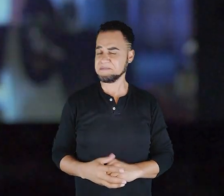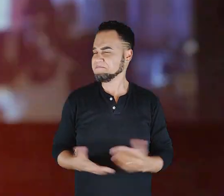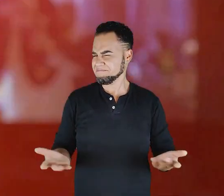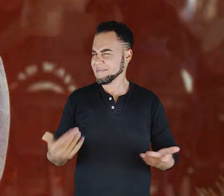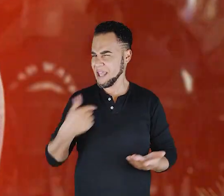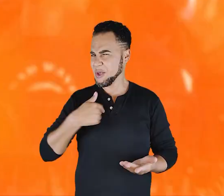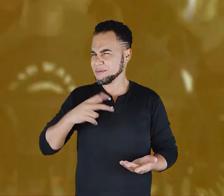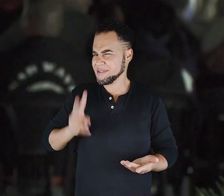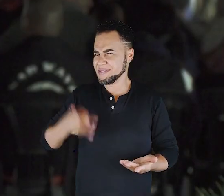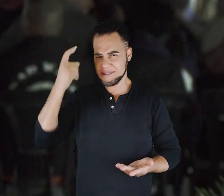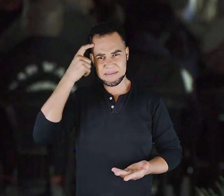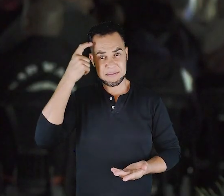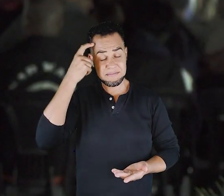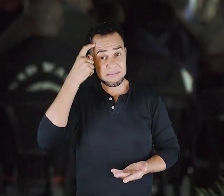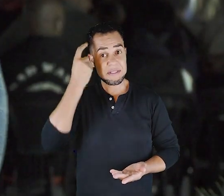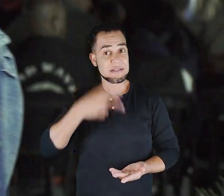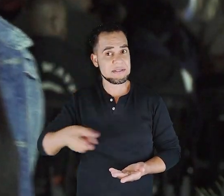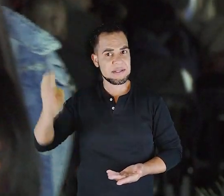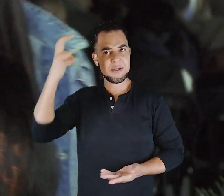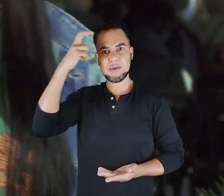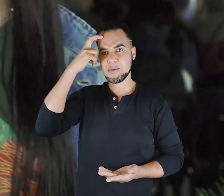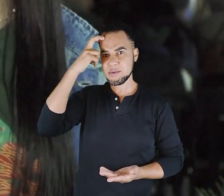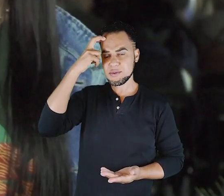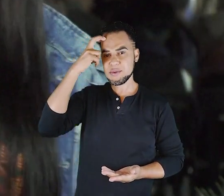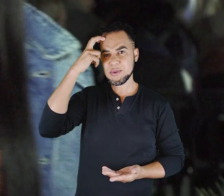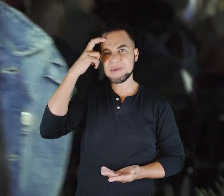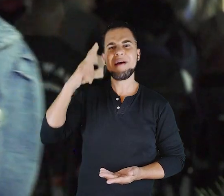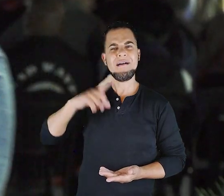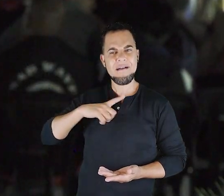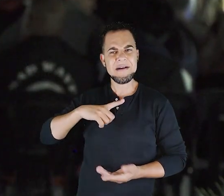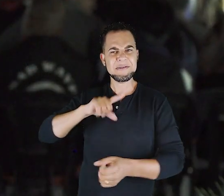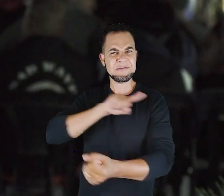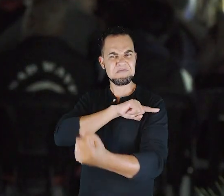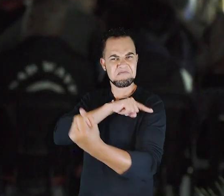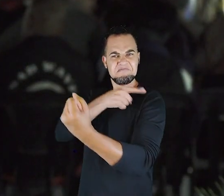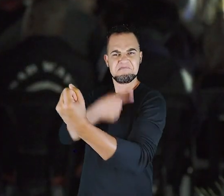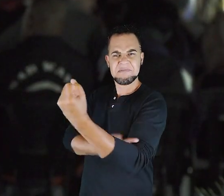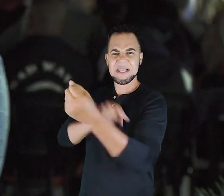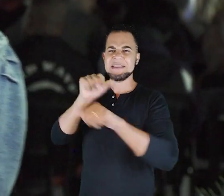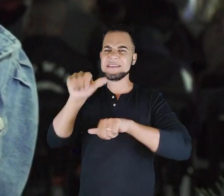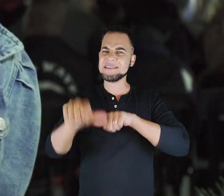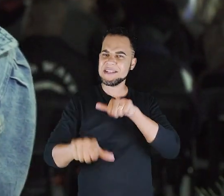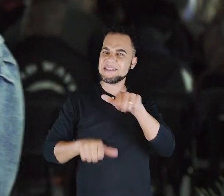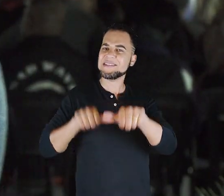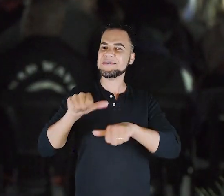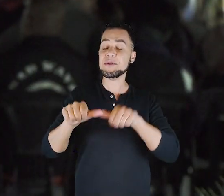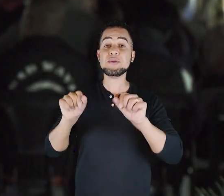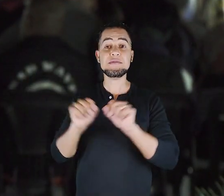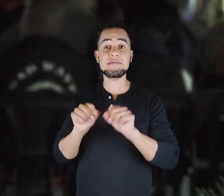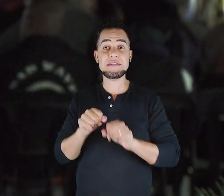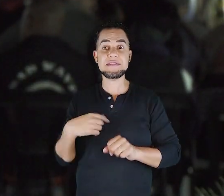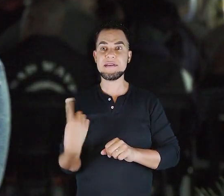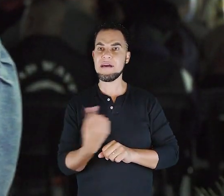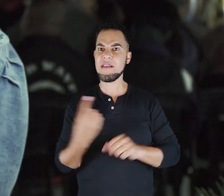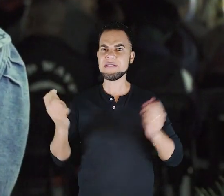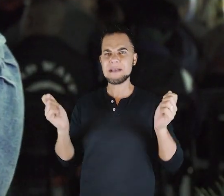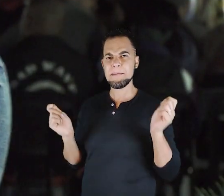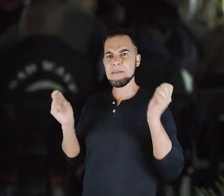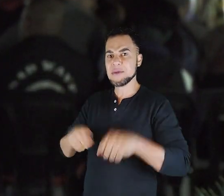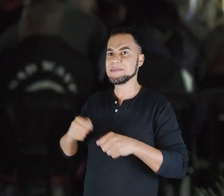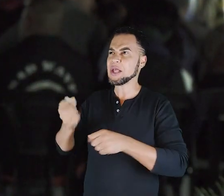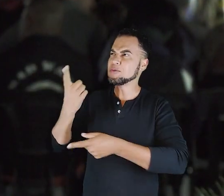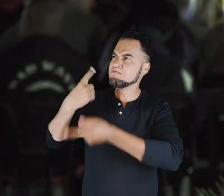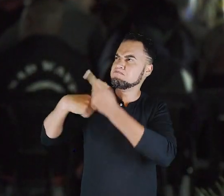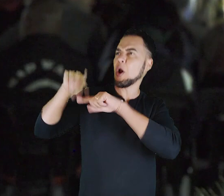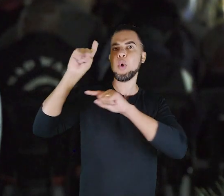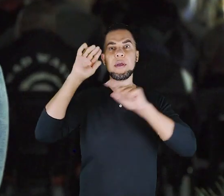nós. Eu sempre penso que a cultura tem um poder transformador de nos levar